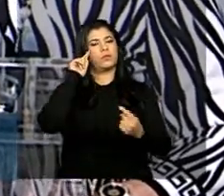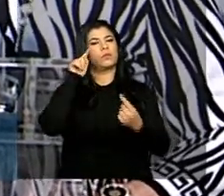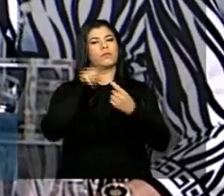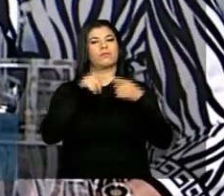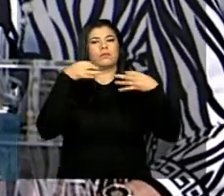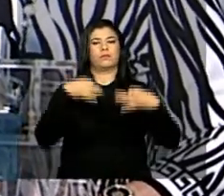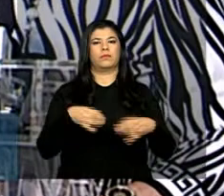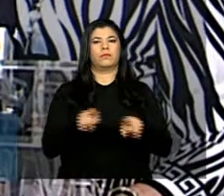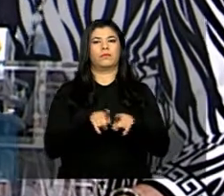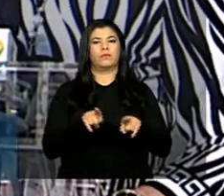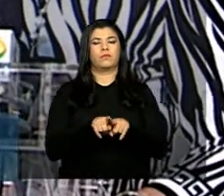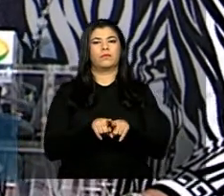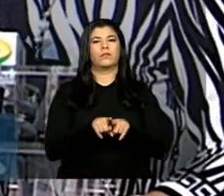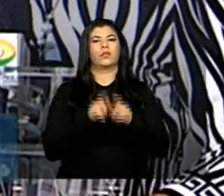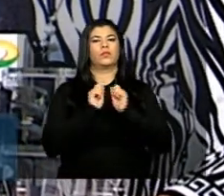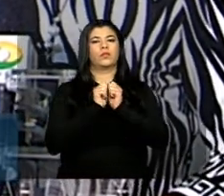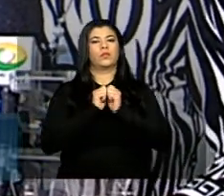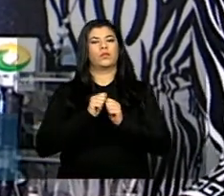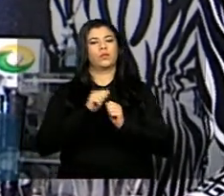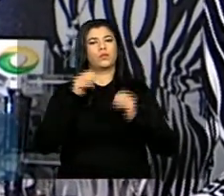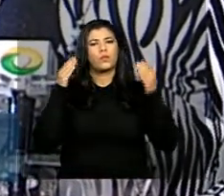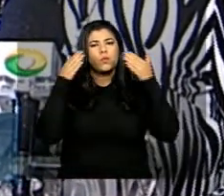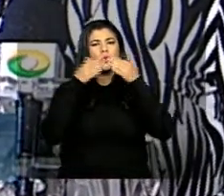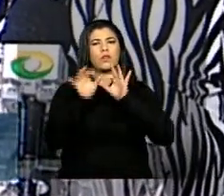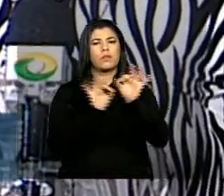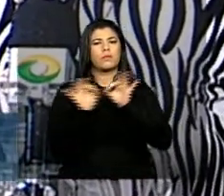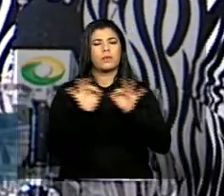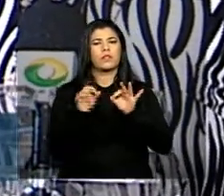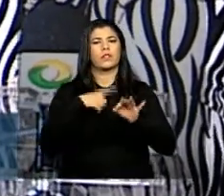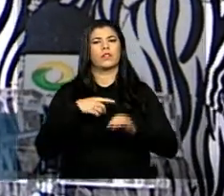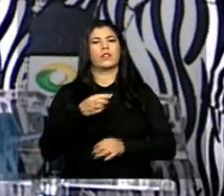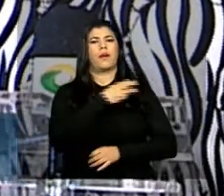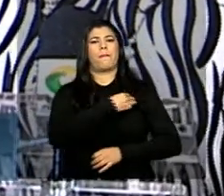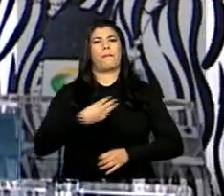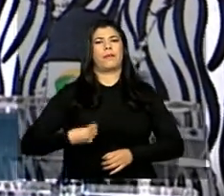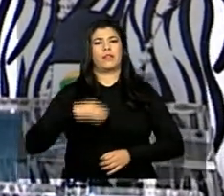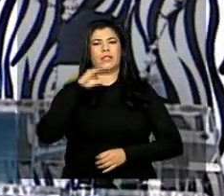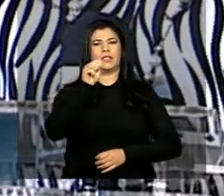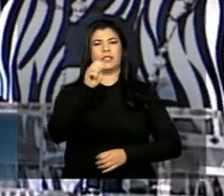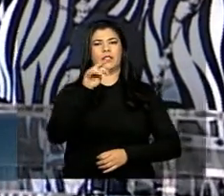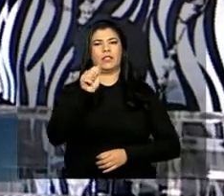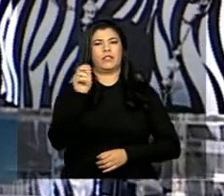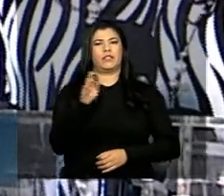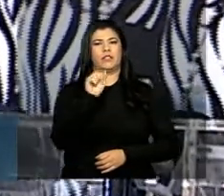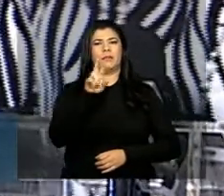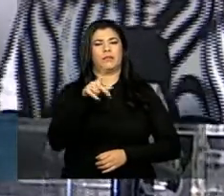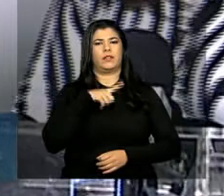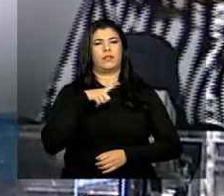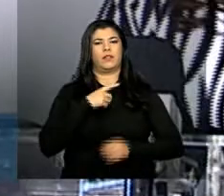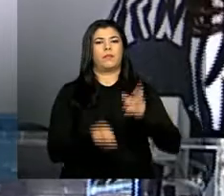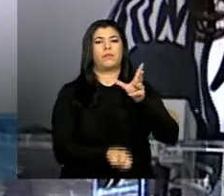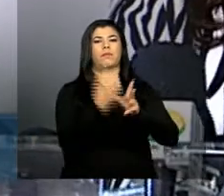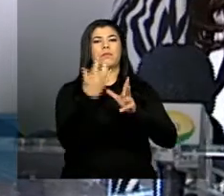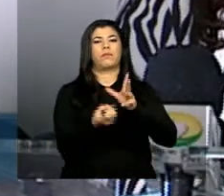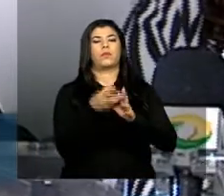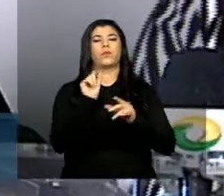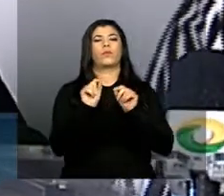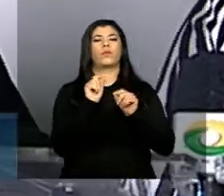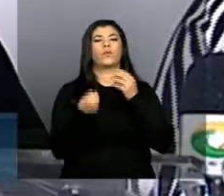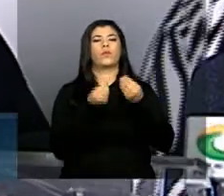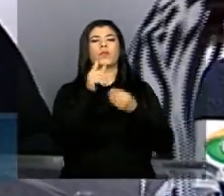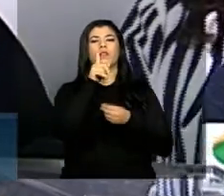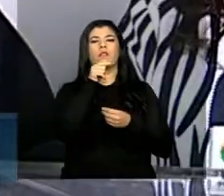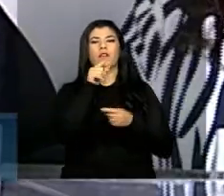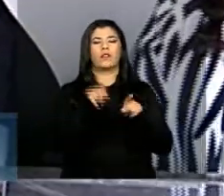e também com a prioridade que está sendo conferida pela ministra Cátia Abreu na produção de água a recuperação